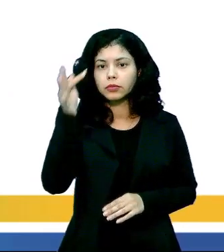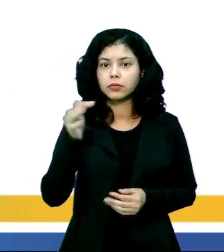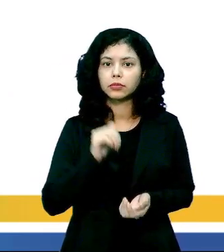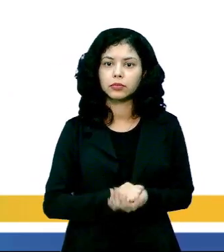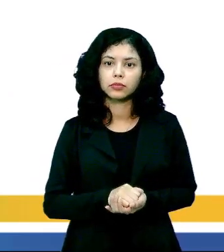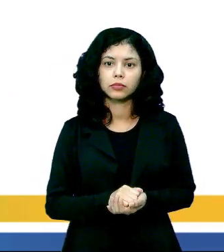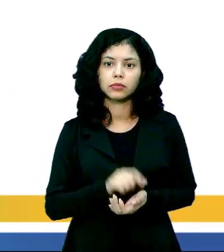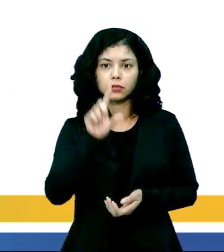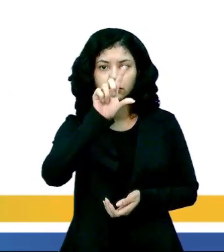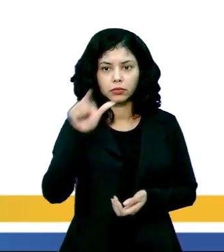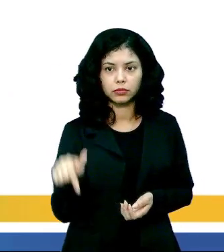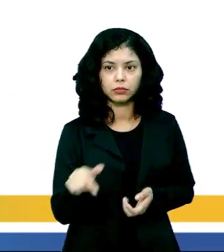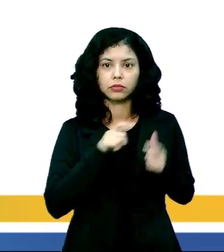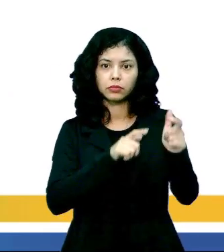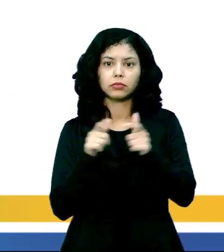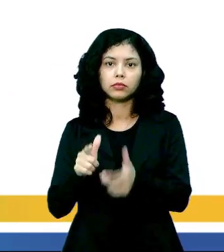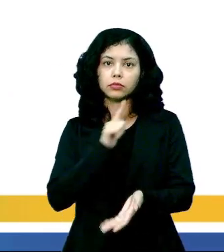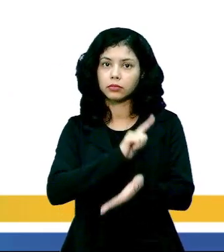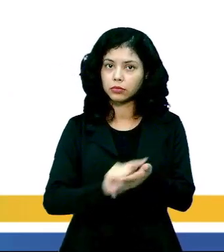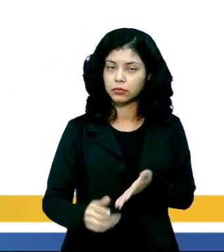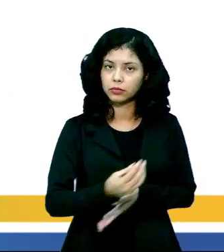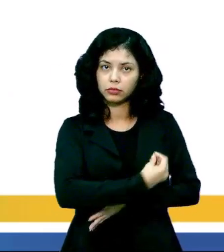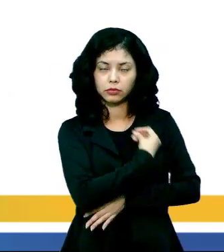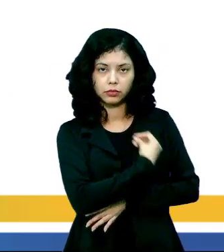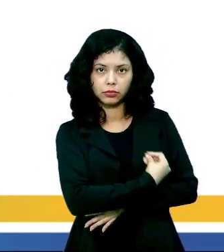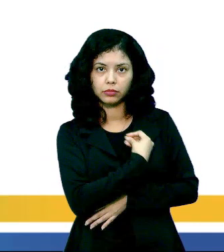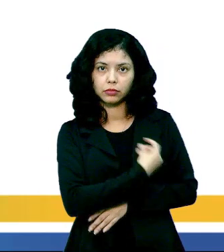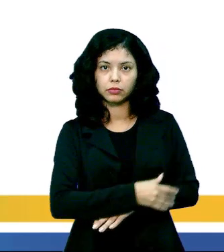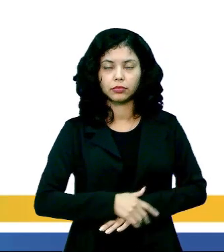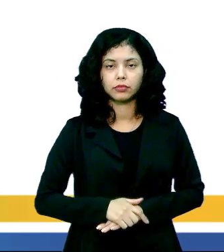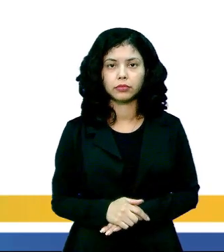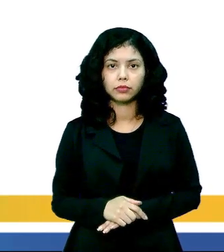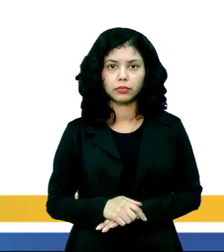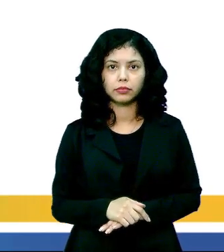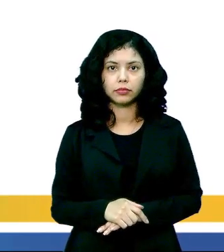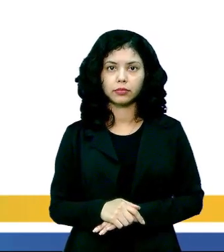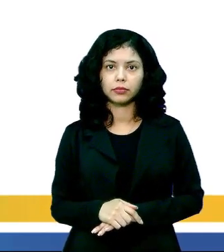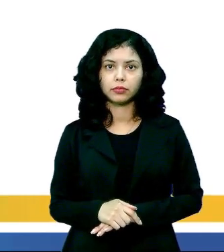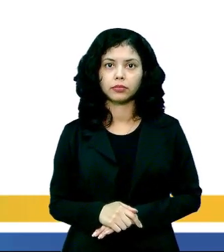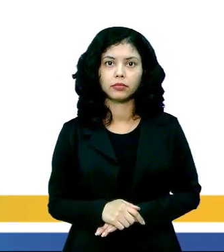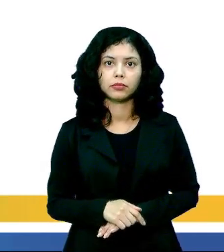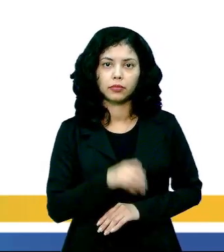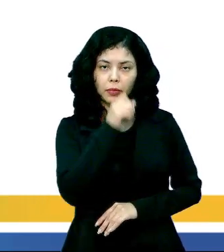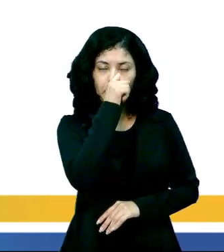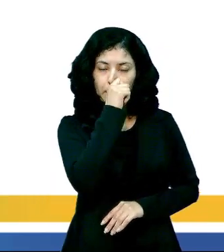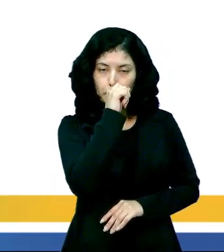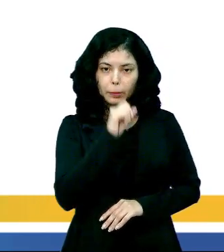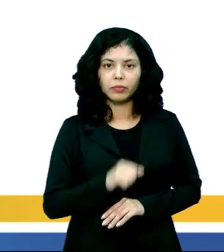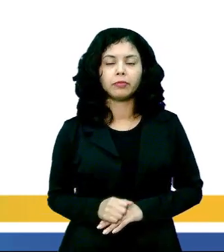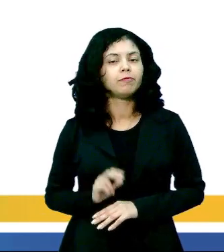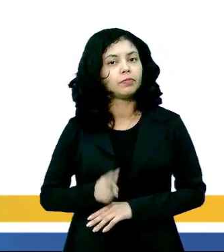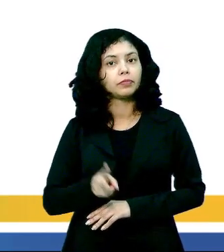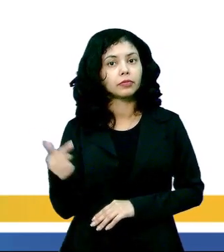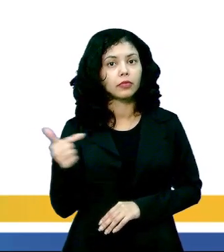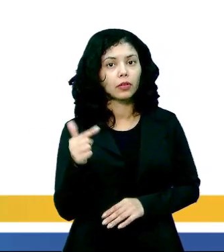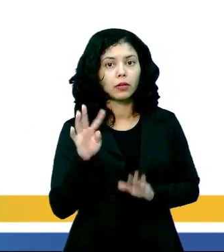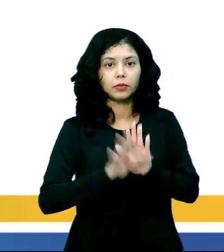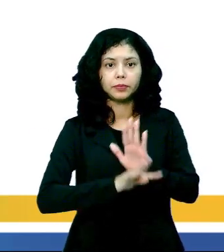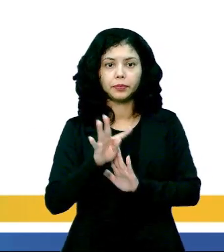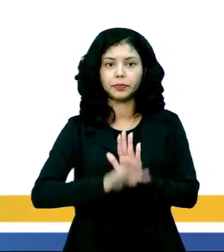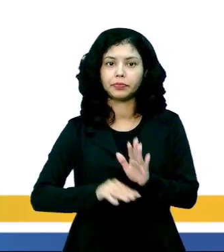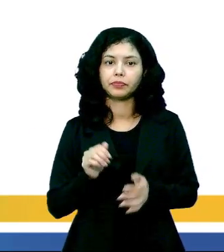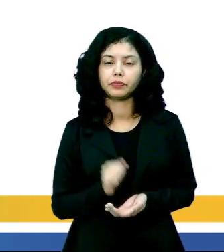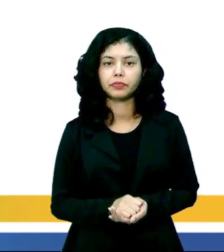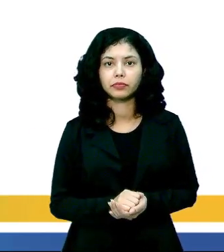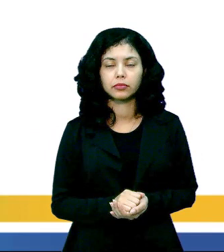futuro farão da Lua um lugar mais limpo para se viver. Vamos avançar para o segundo texto?